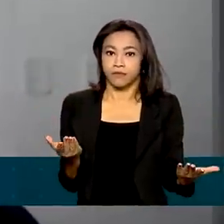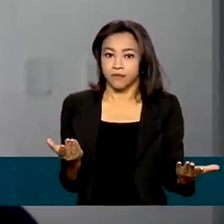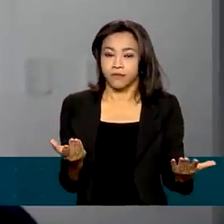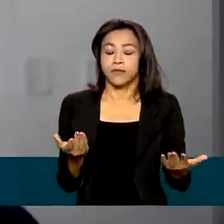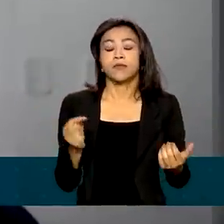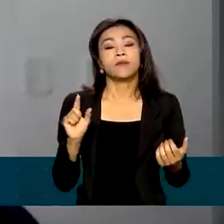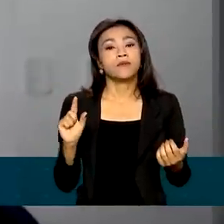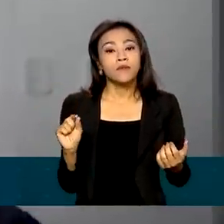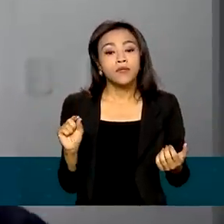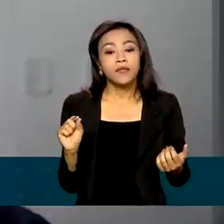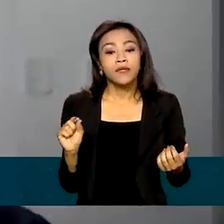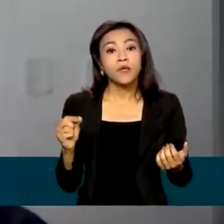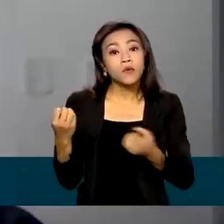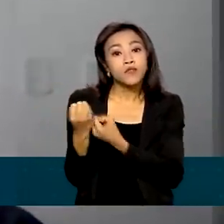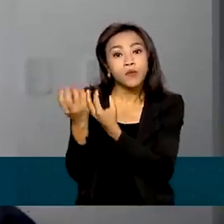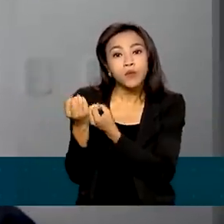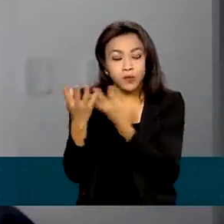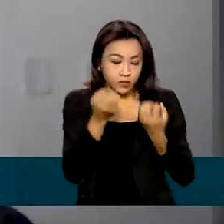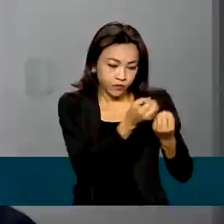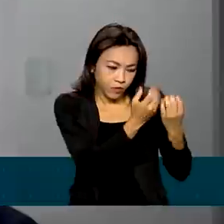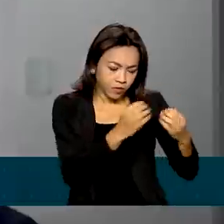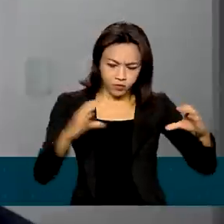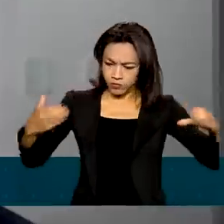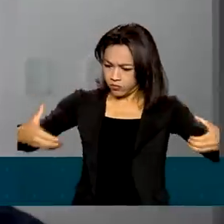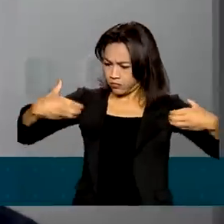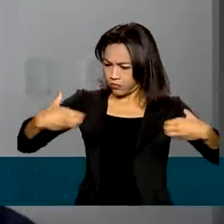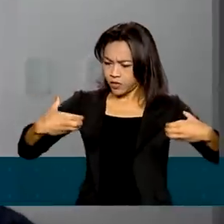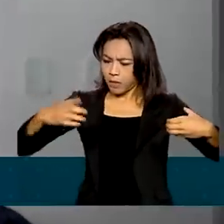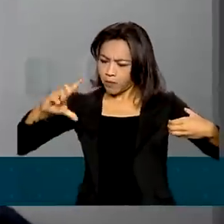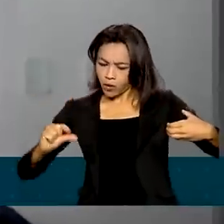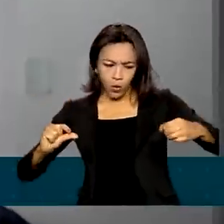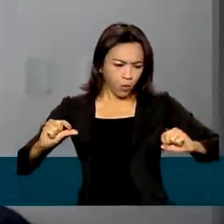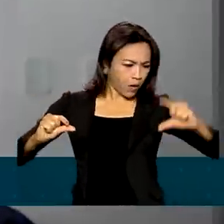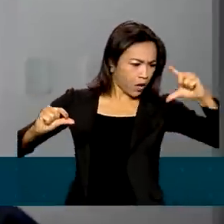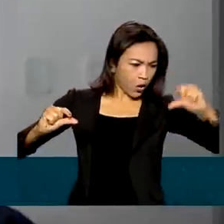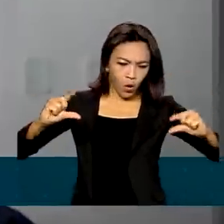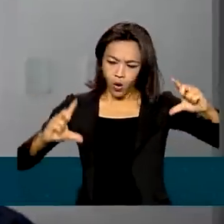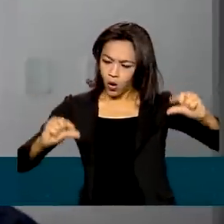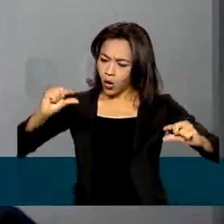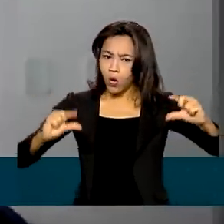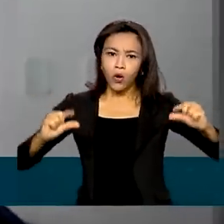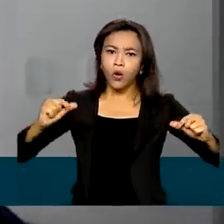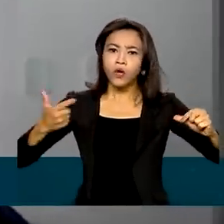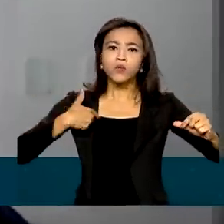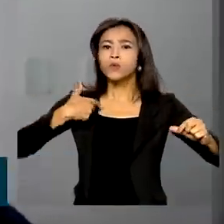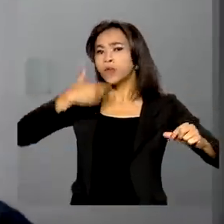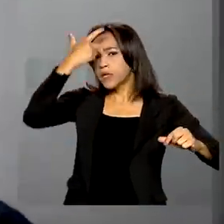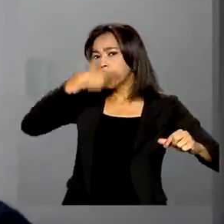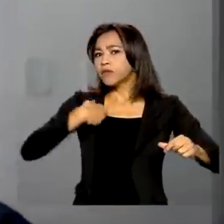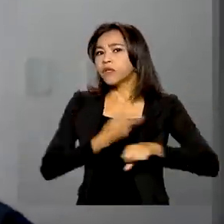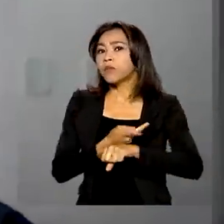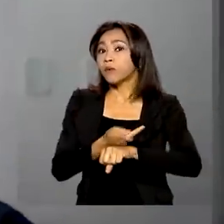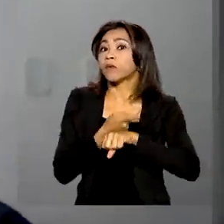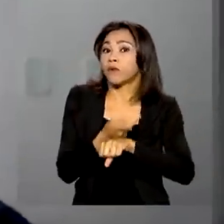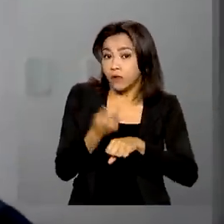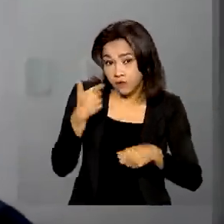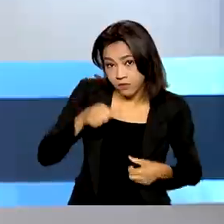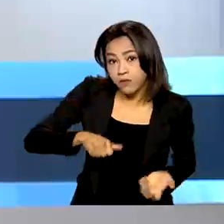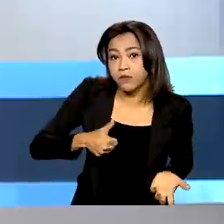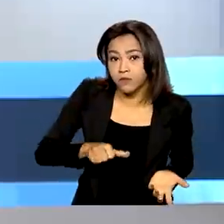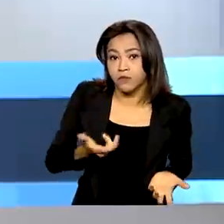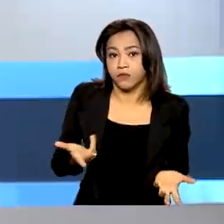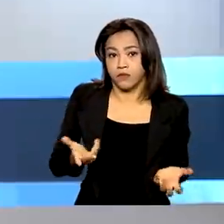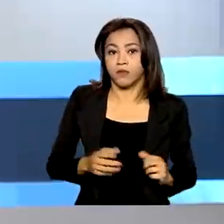comparando com a informação do rótulo, se aquele produto tem maior ou menor concentração daquele nutriente que você está avaliando.